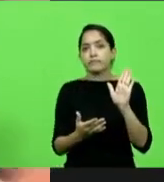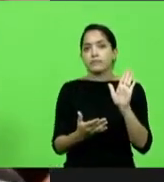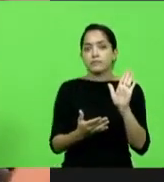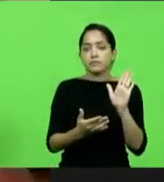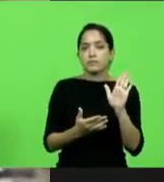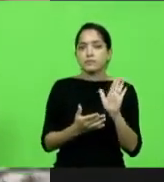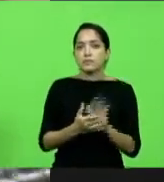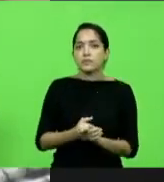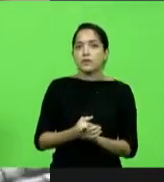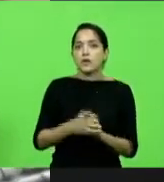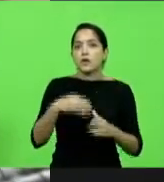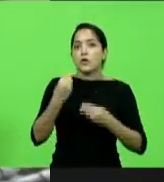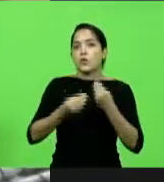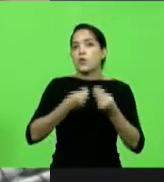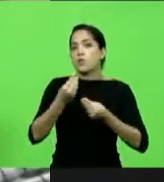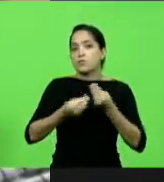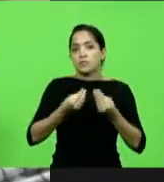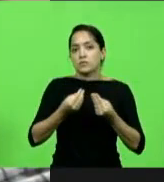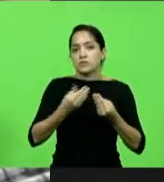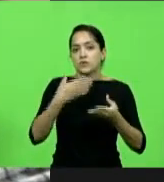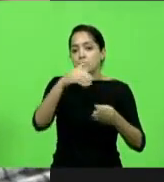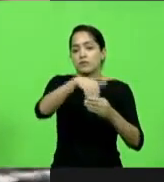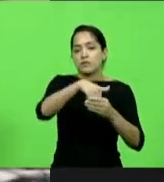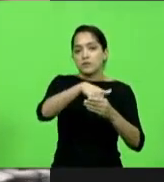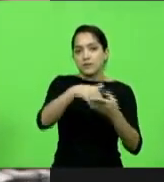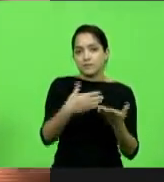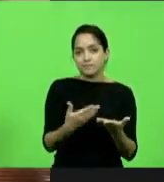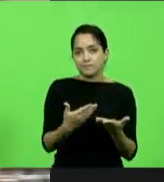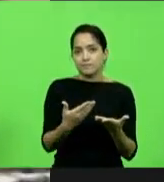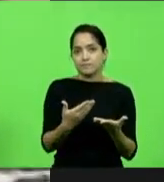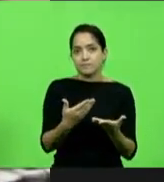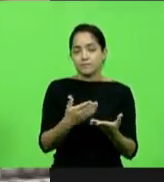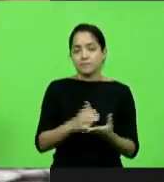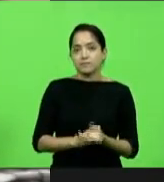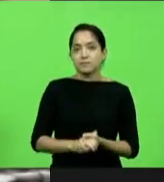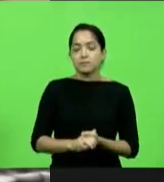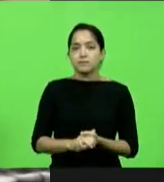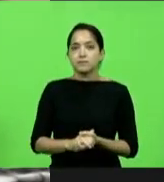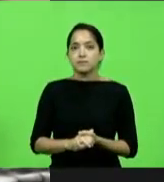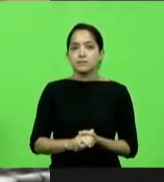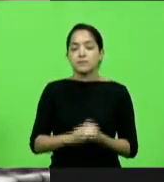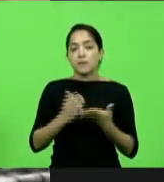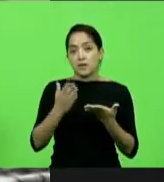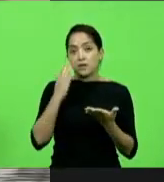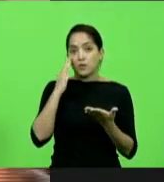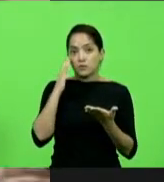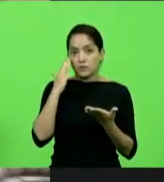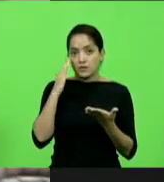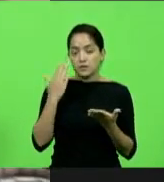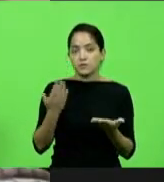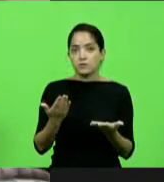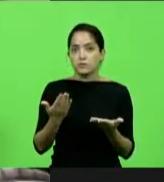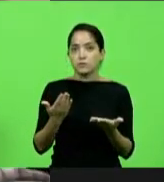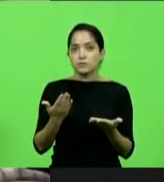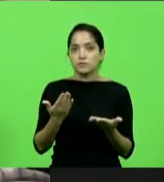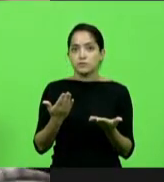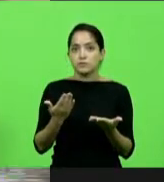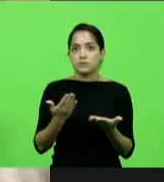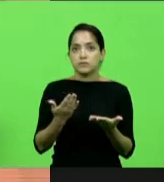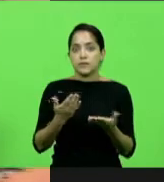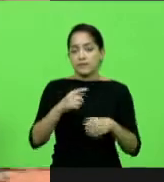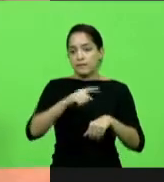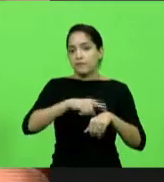Então, como eu posso fazer um voto? Eu entendo que não há flagrante